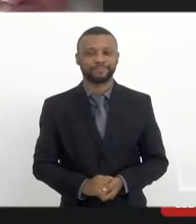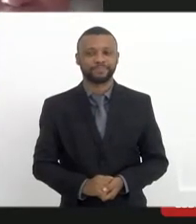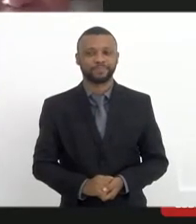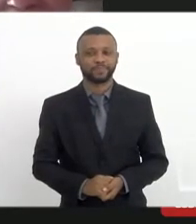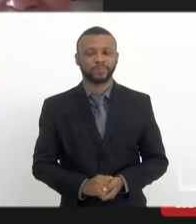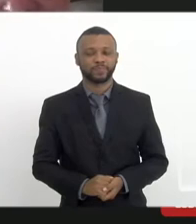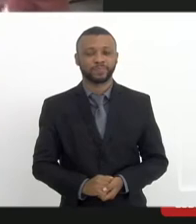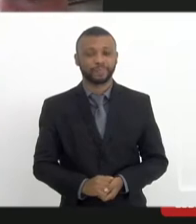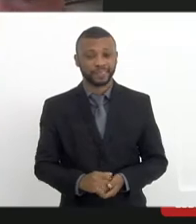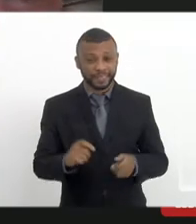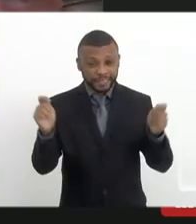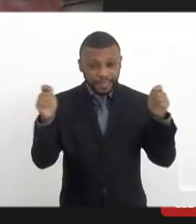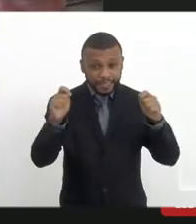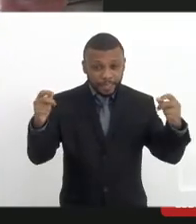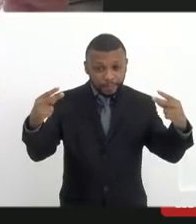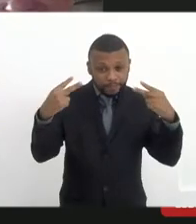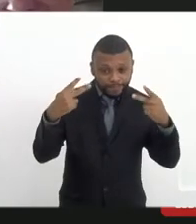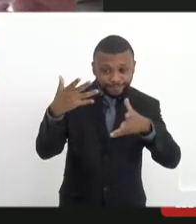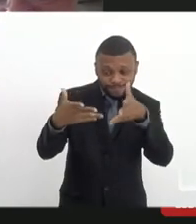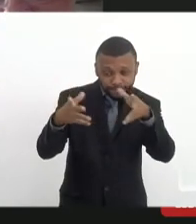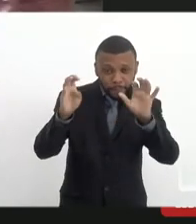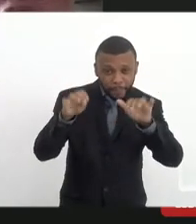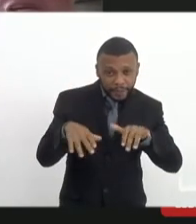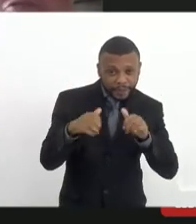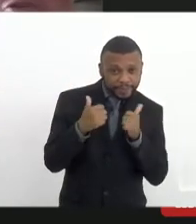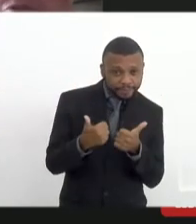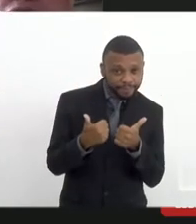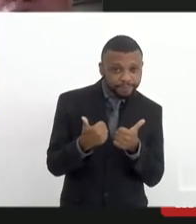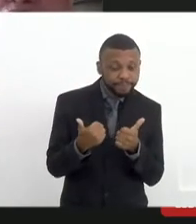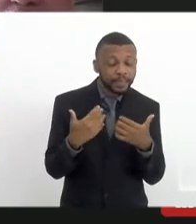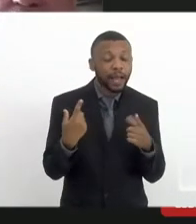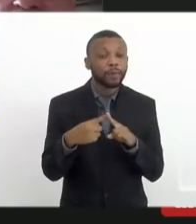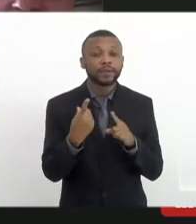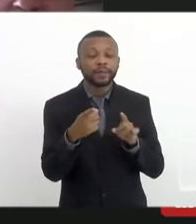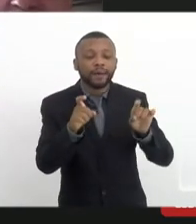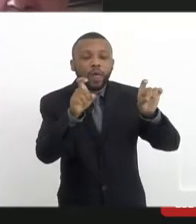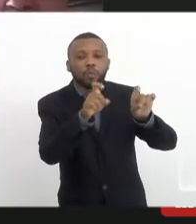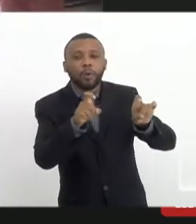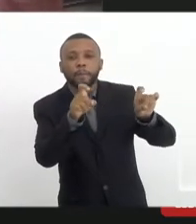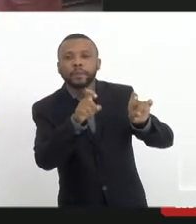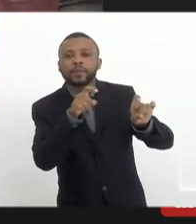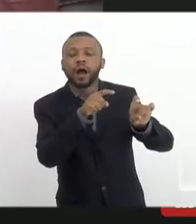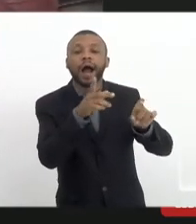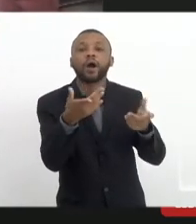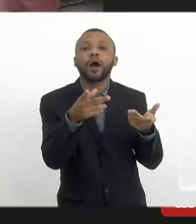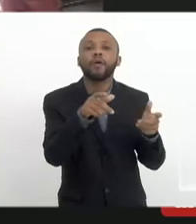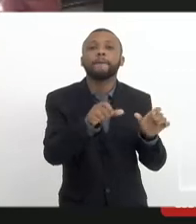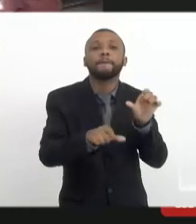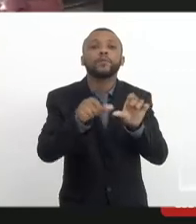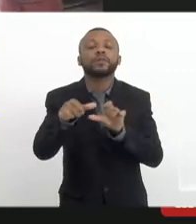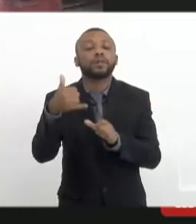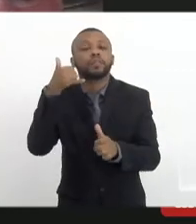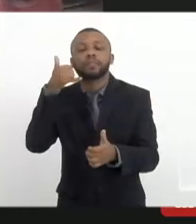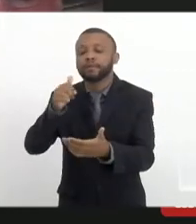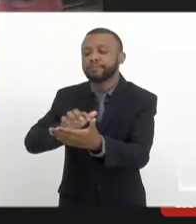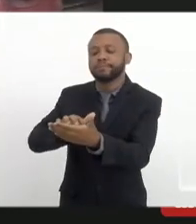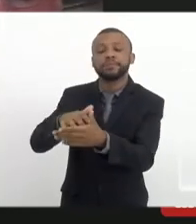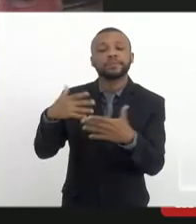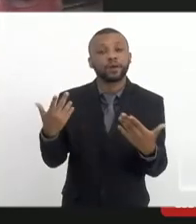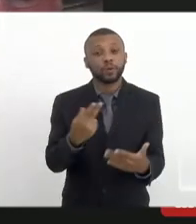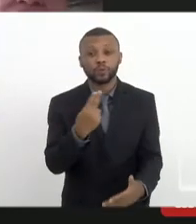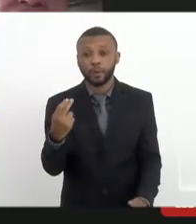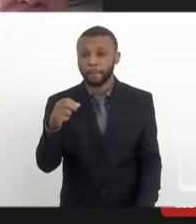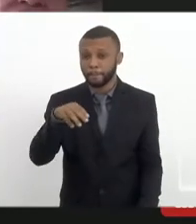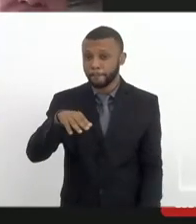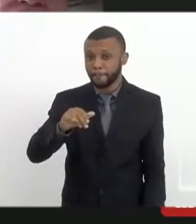Está ouvindo bem? Sim. É que eu estava ouvindo no computador e agora passei para o celular. É bom, eu sou Miramar, eu estou